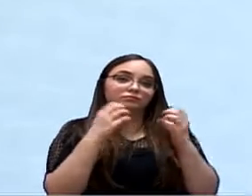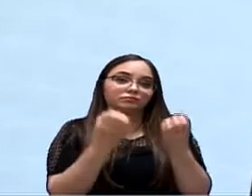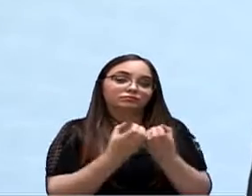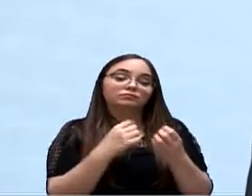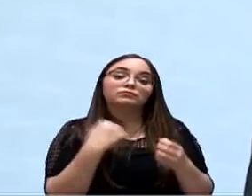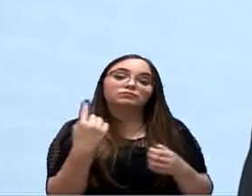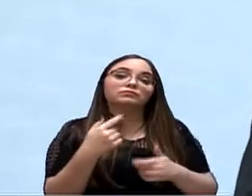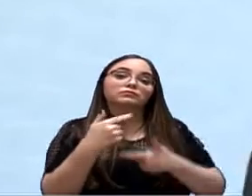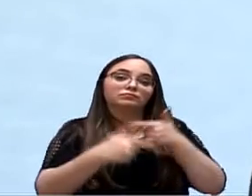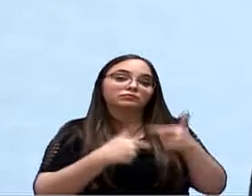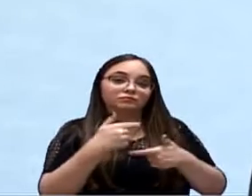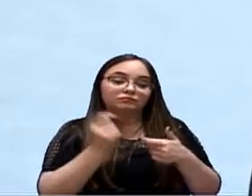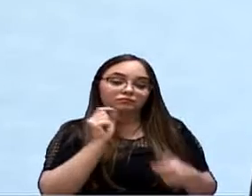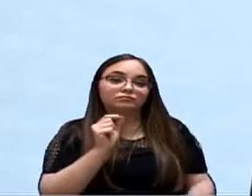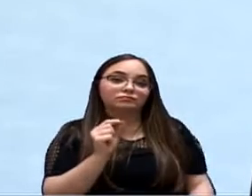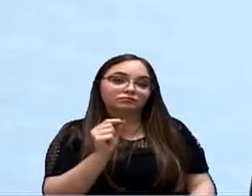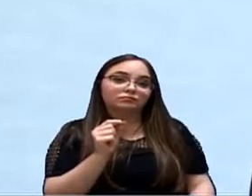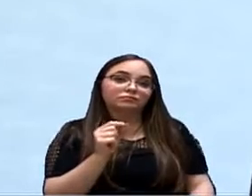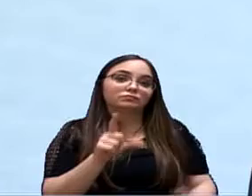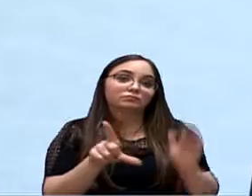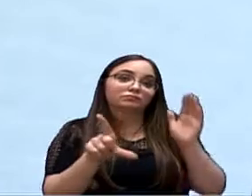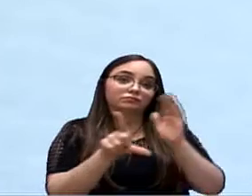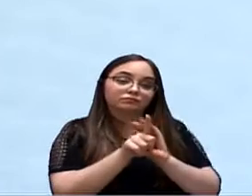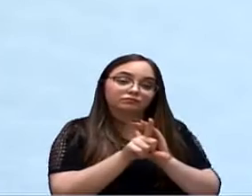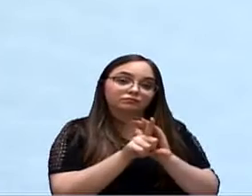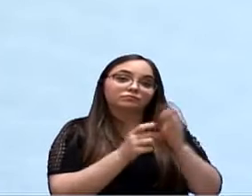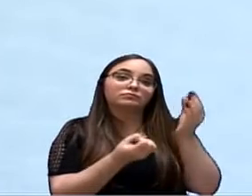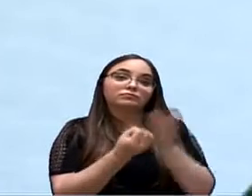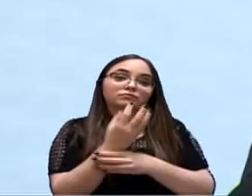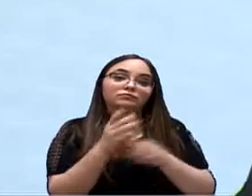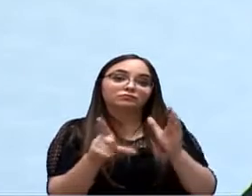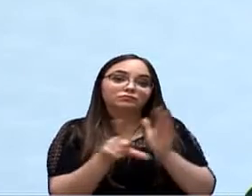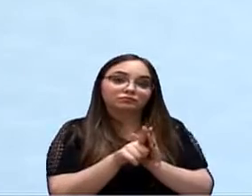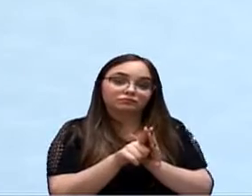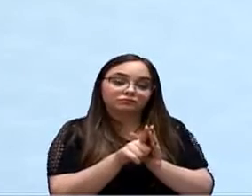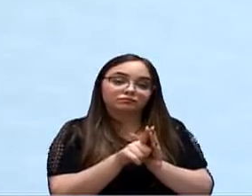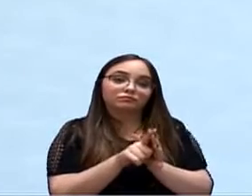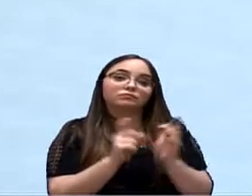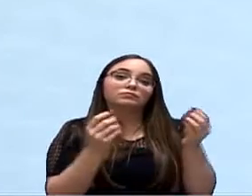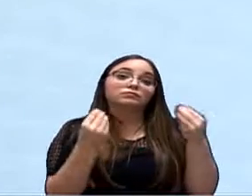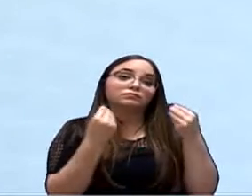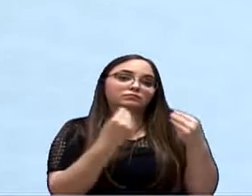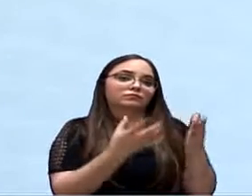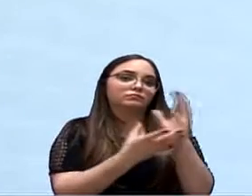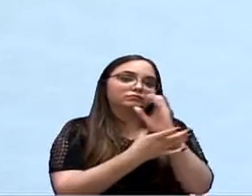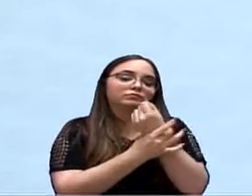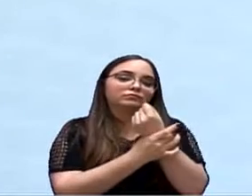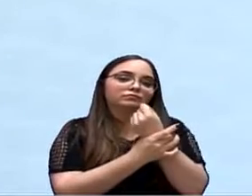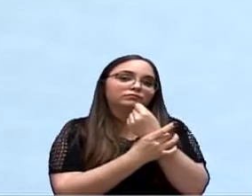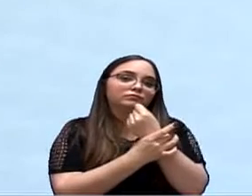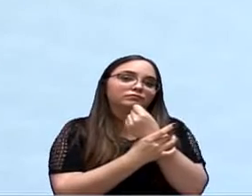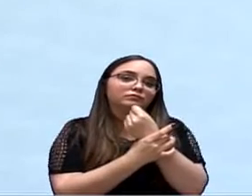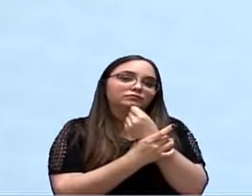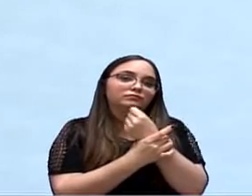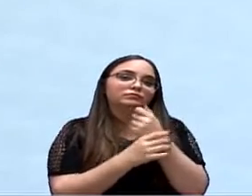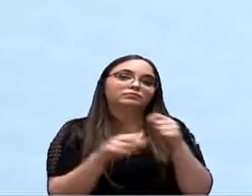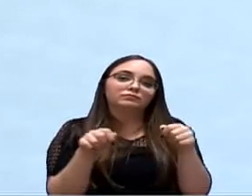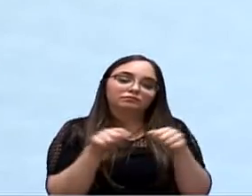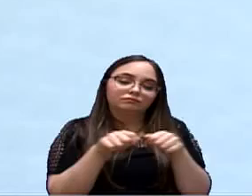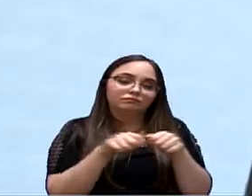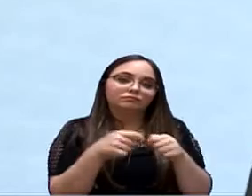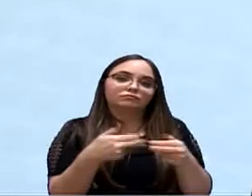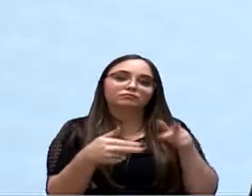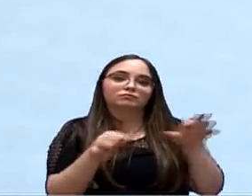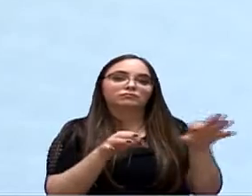tem o papel, a sua premissa, legislar e produzir leis que venham garantir aí realmente a eficácia,